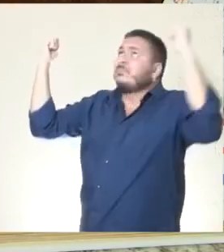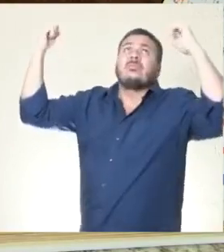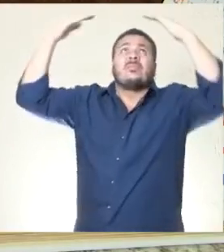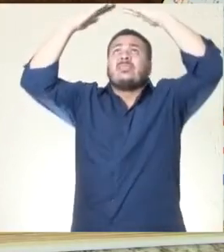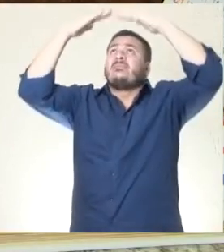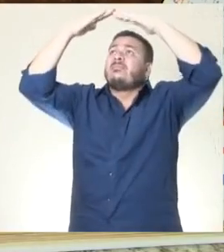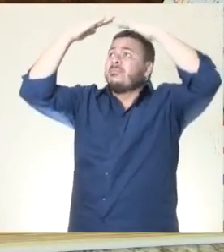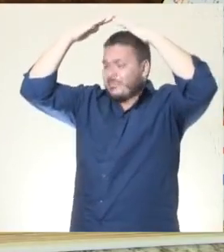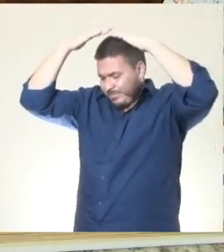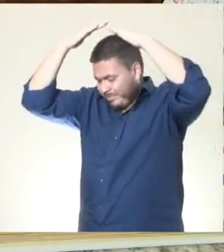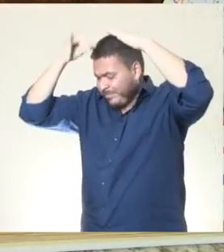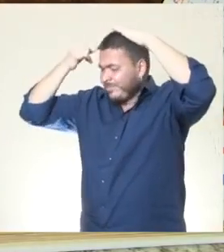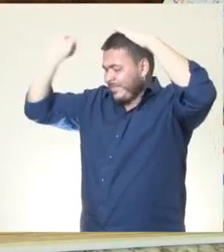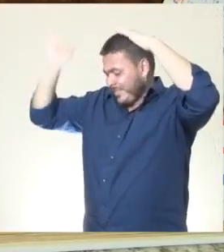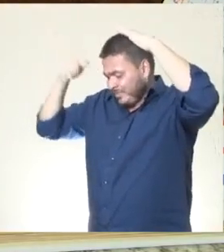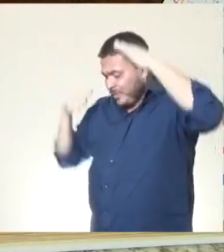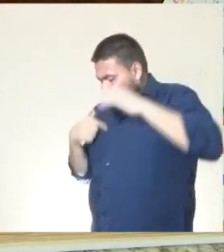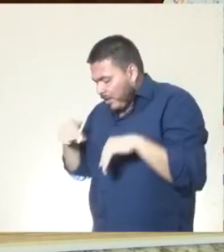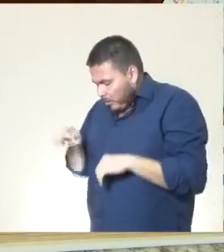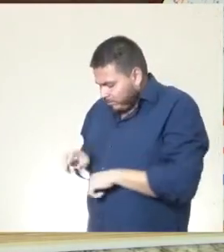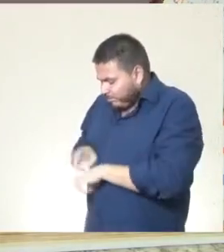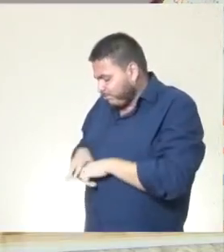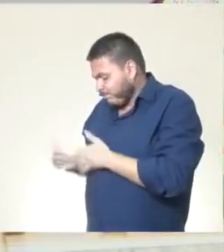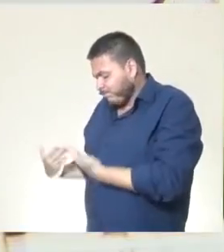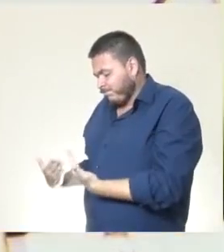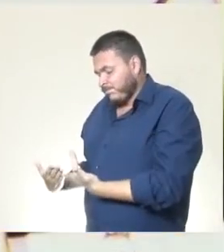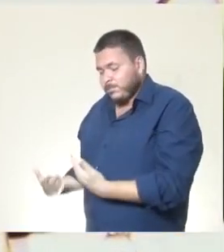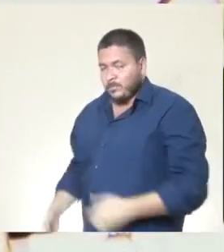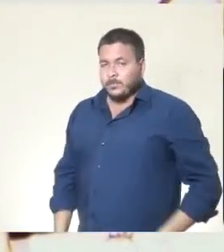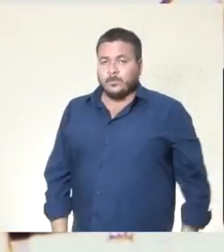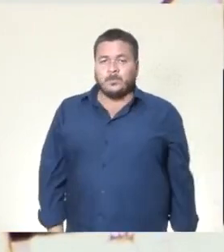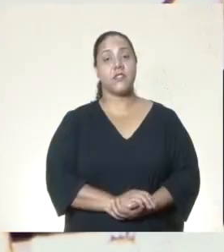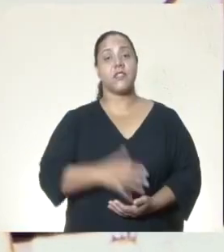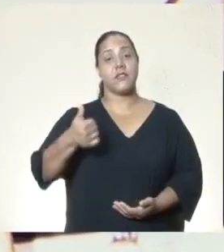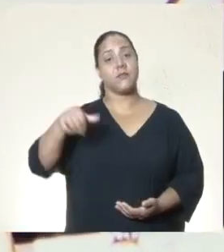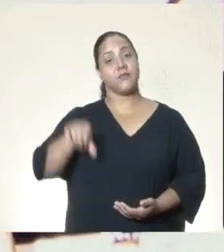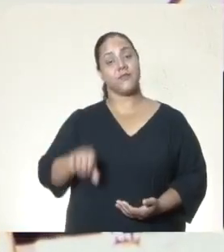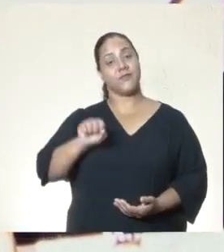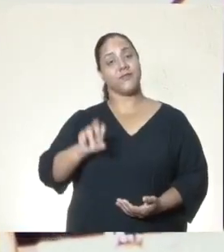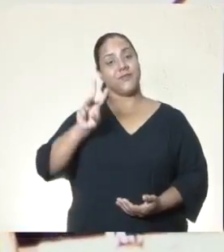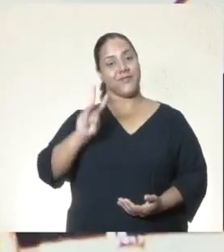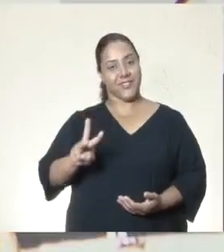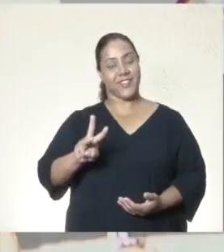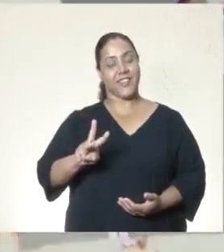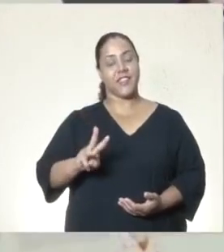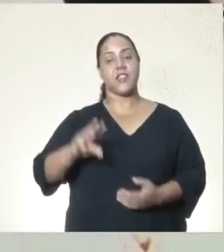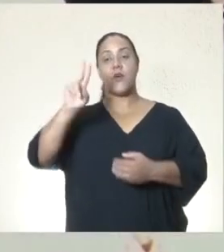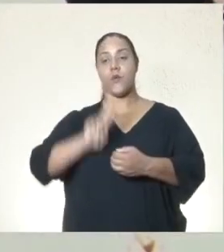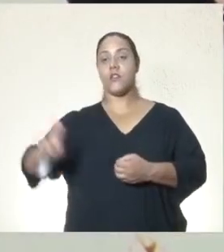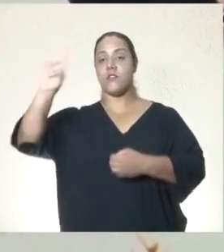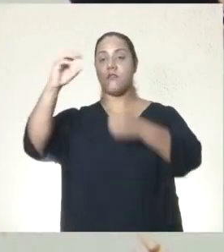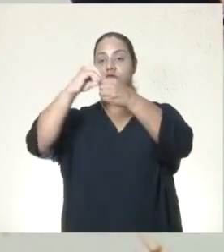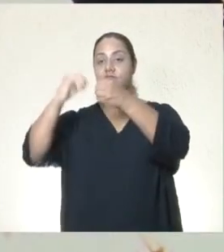os varões de paus, segurando o telhado para não cair. Em 1983, Cora